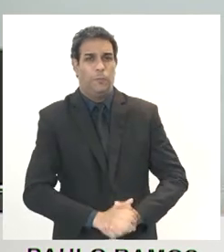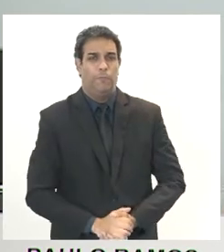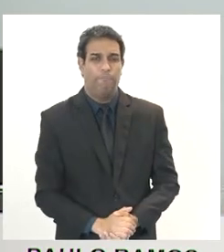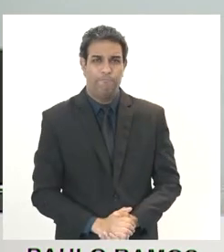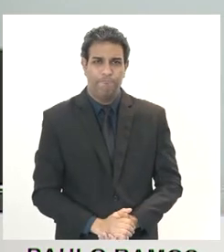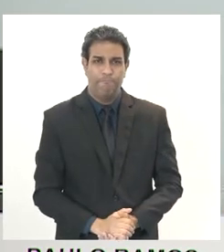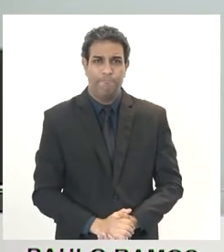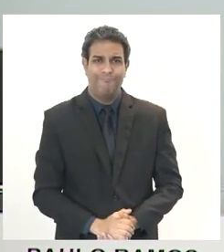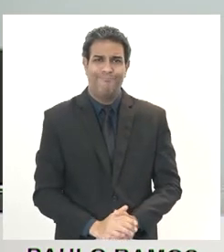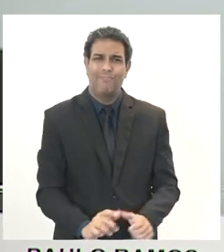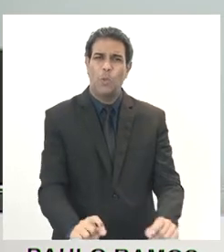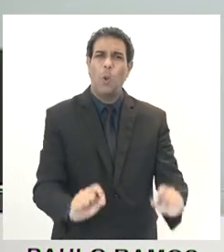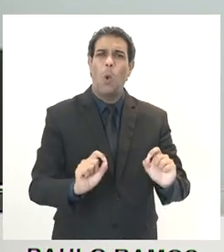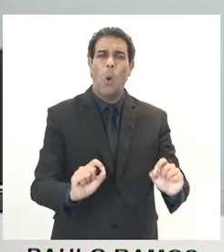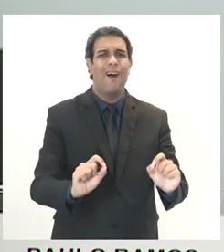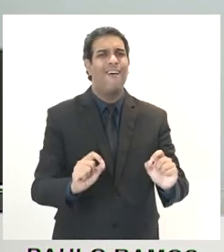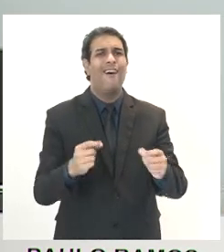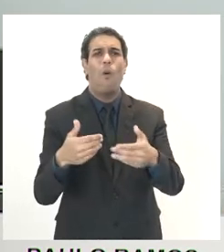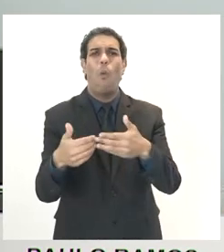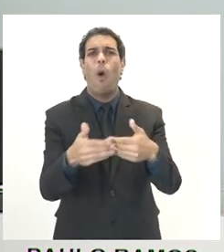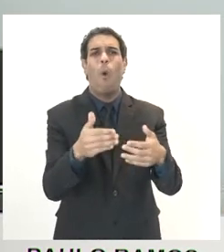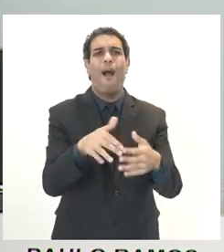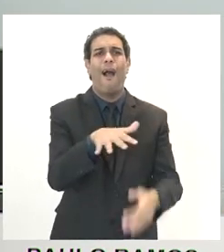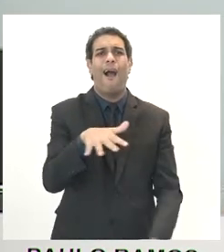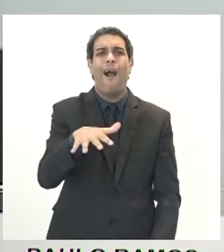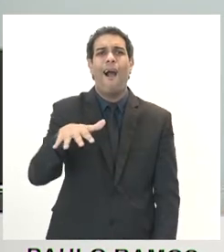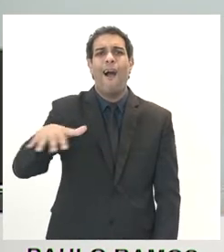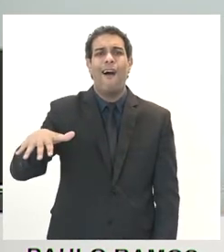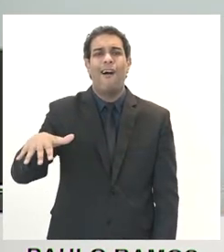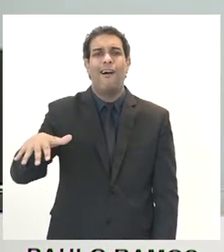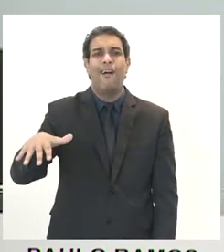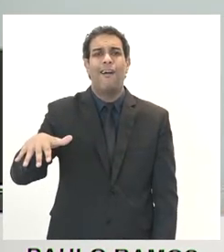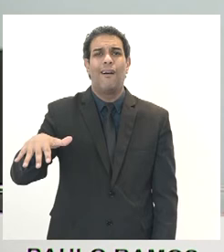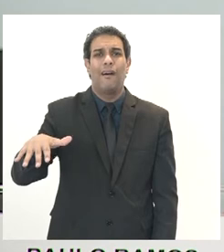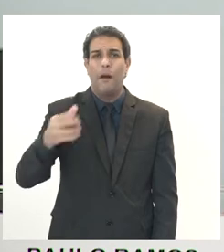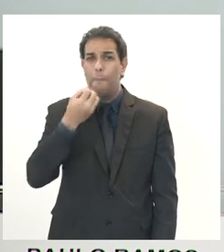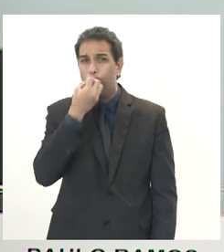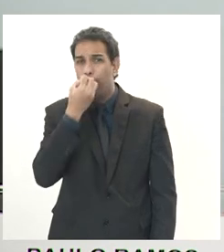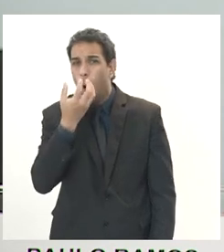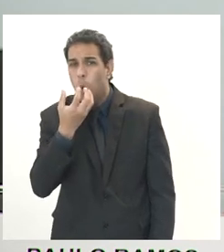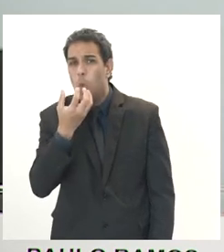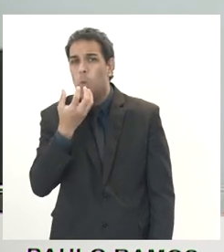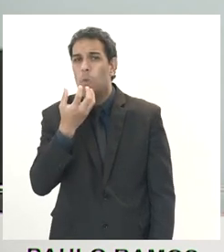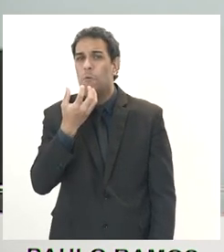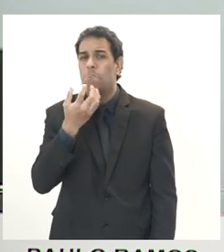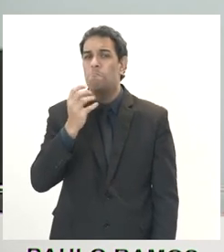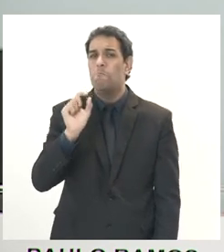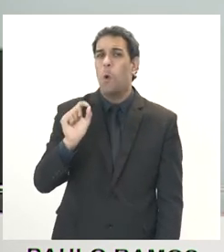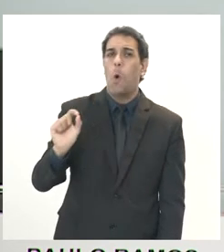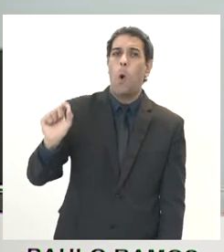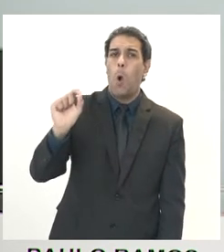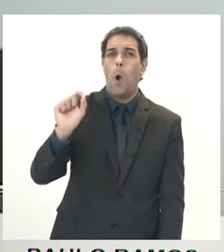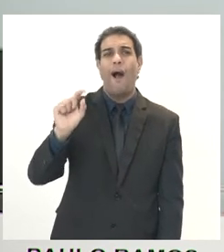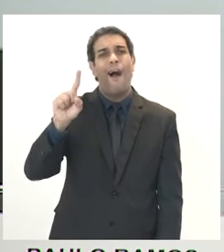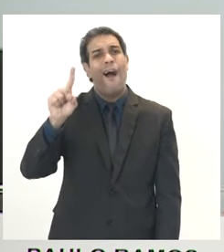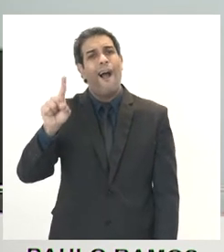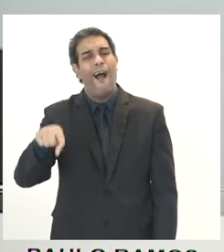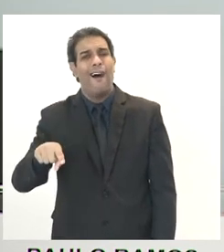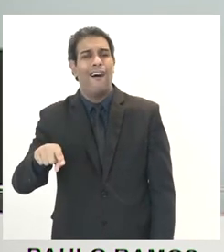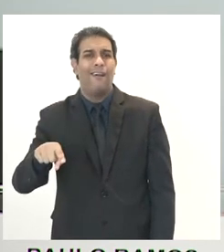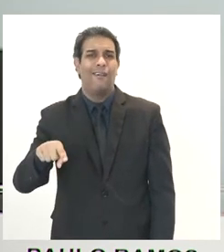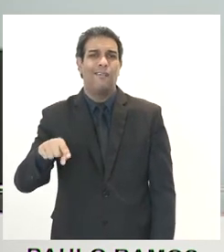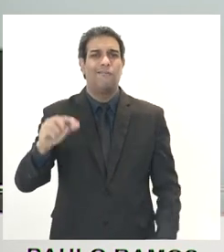por qualquer serviço público que não seja bem prestado, chega a ser de uma